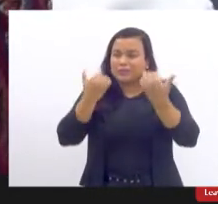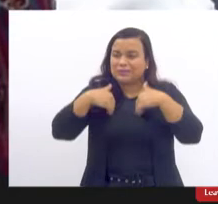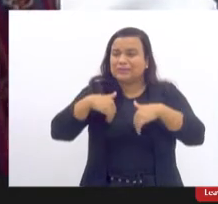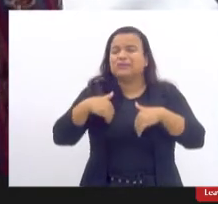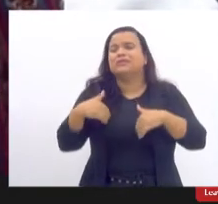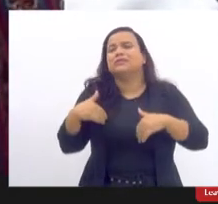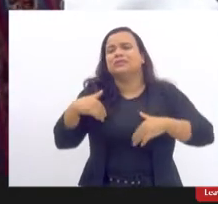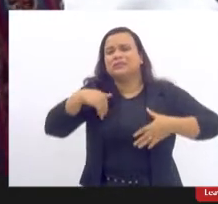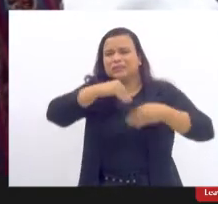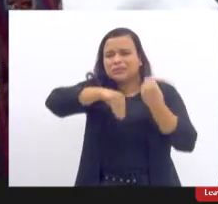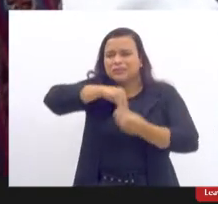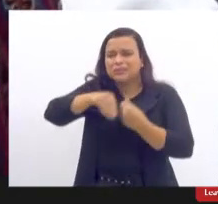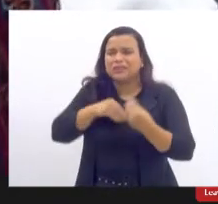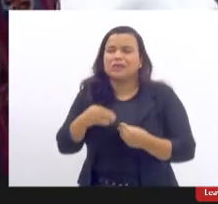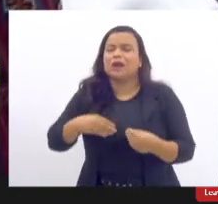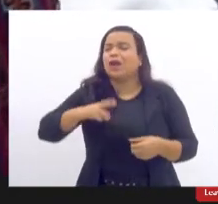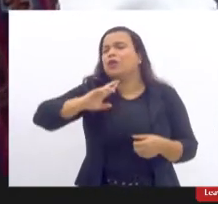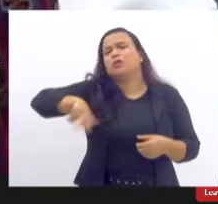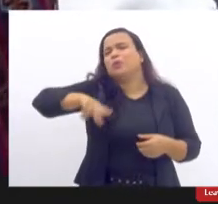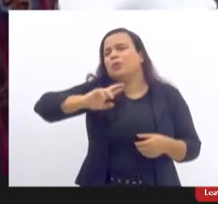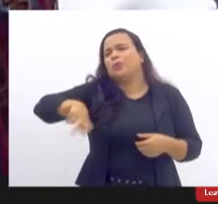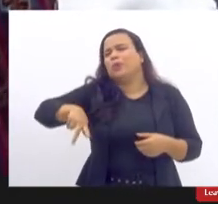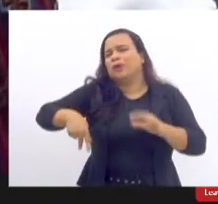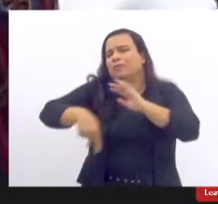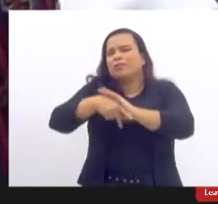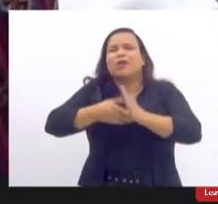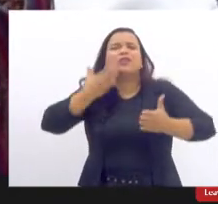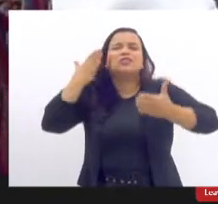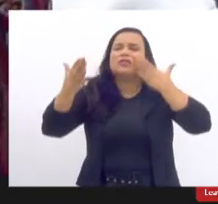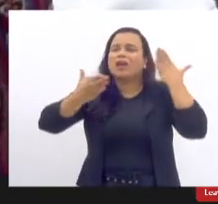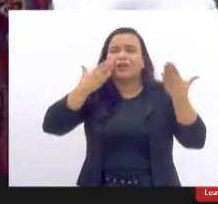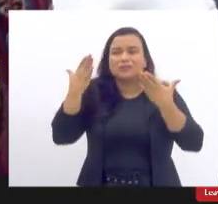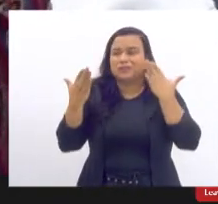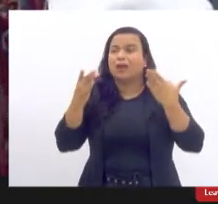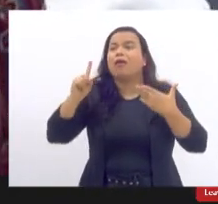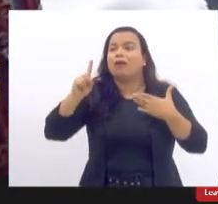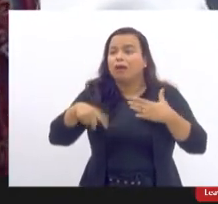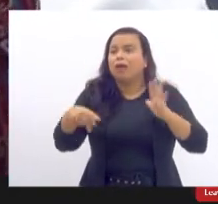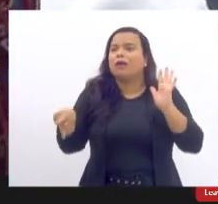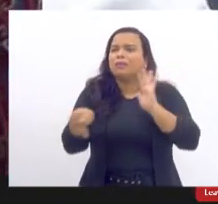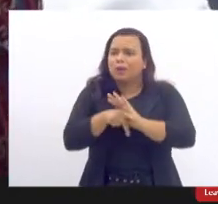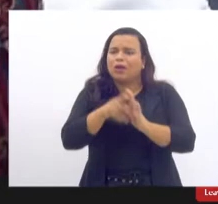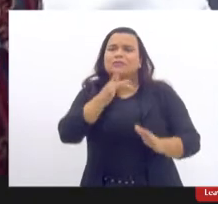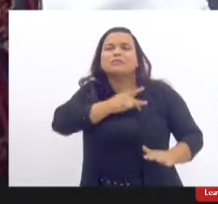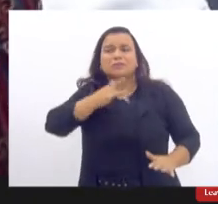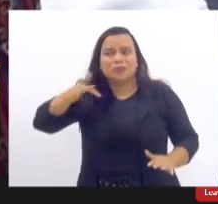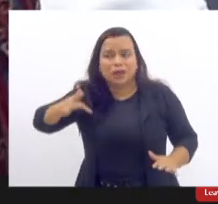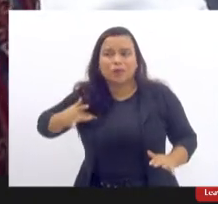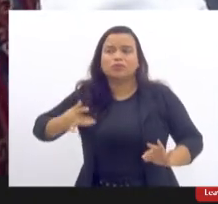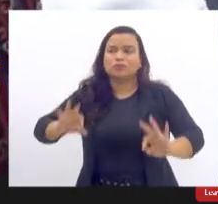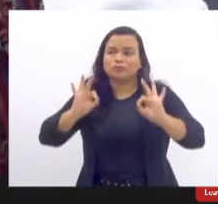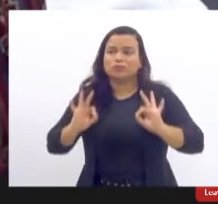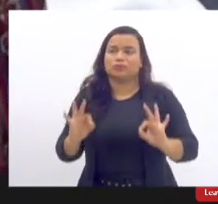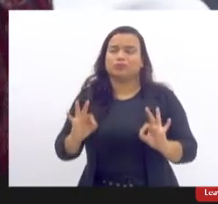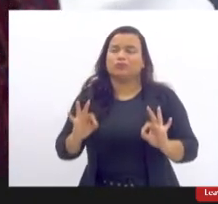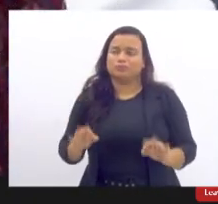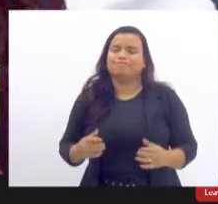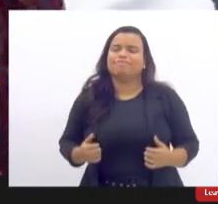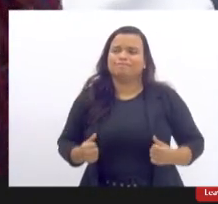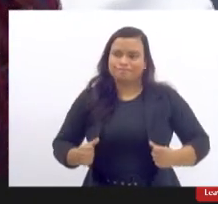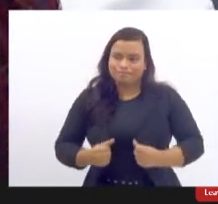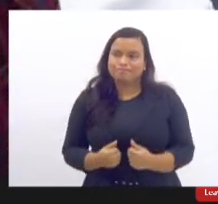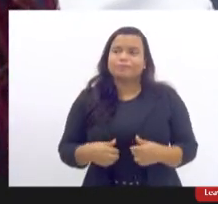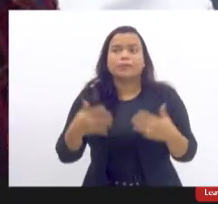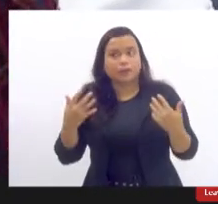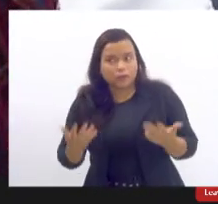deixa de ser uma questão plástica, estética, e passa a ser uma questão de saúde pública, esse é o